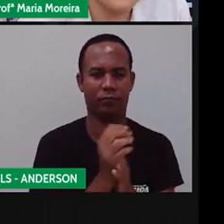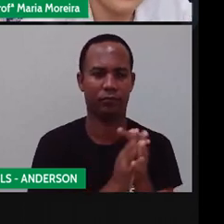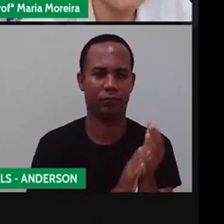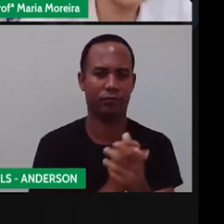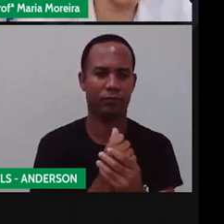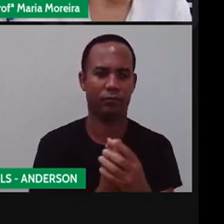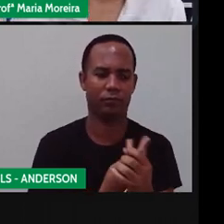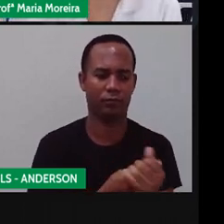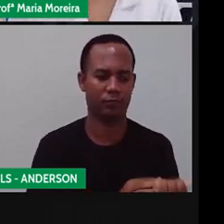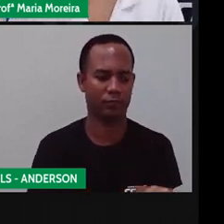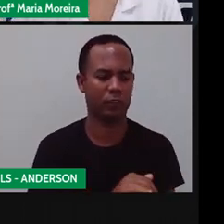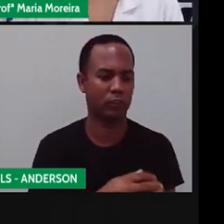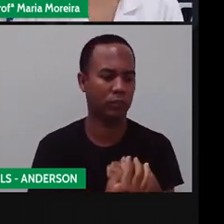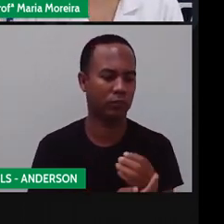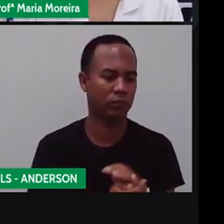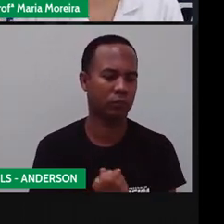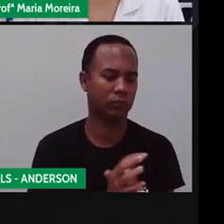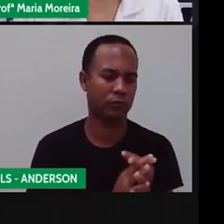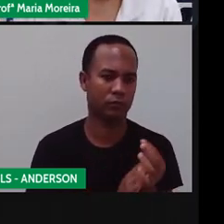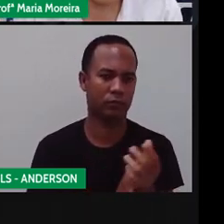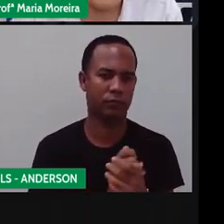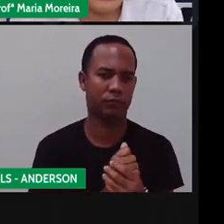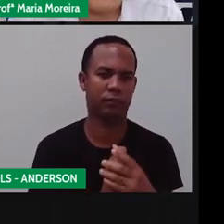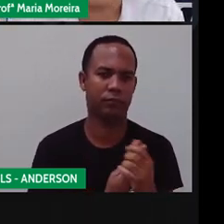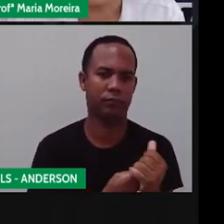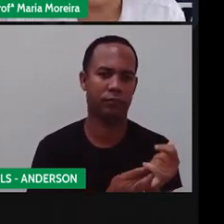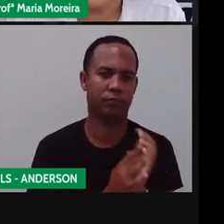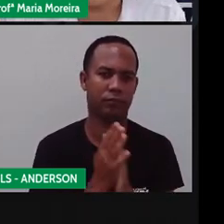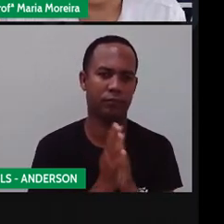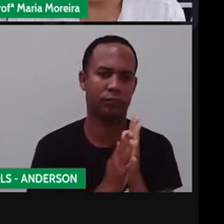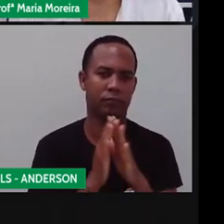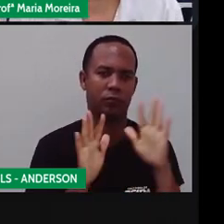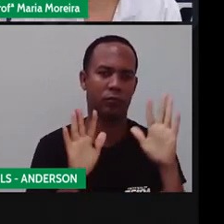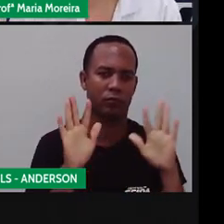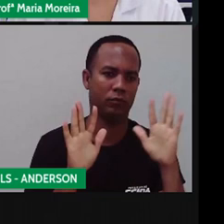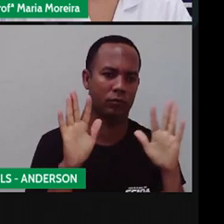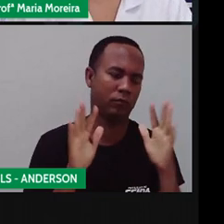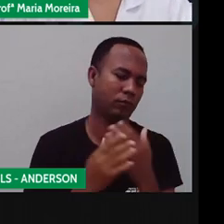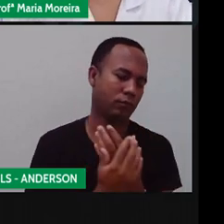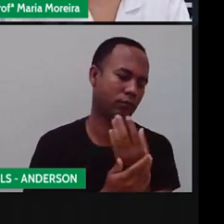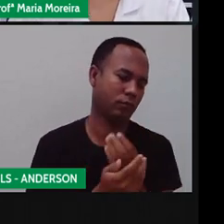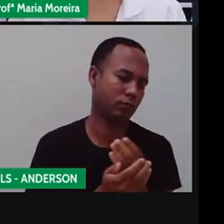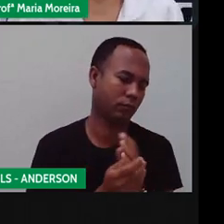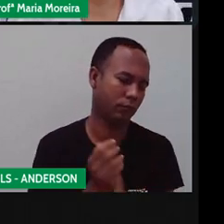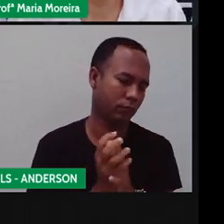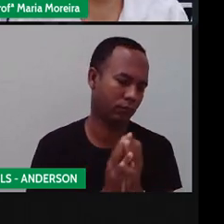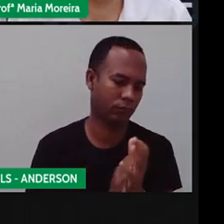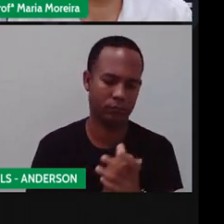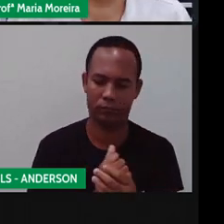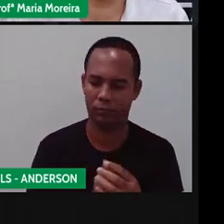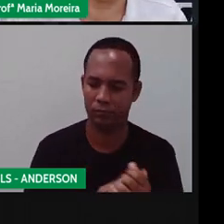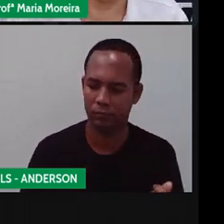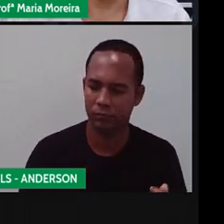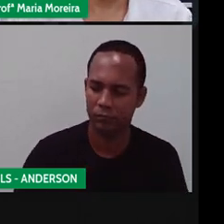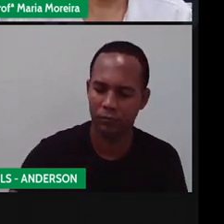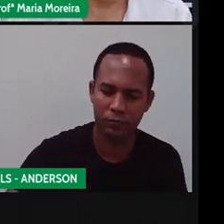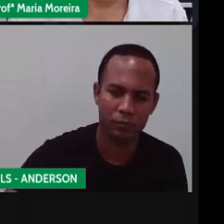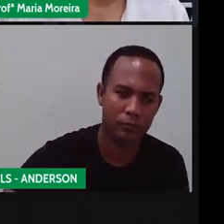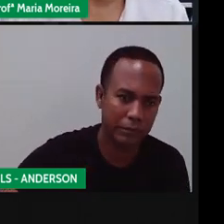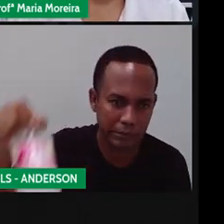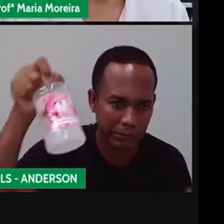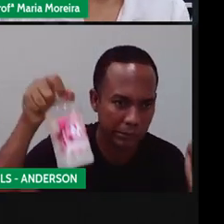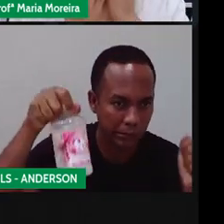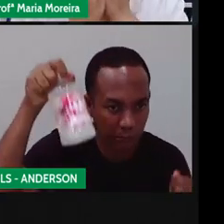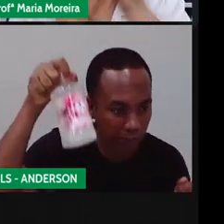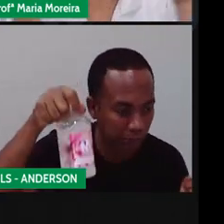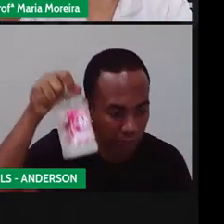continuem aí no isolamento social de vocês, se cuidem direitinho, fiquem bem guardadinhos pra quando a vacina chegar, todo mundo a gente possa, enfim, se